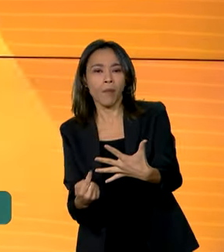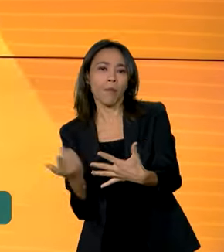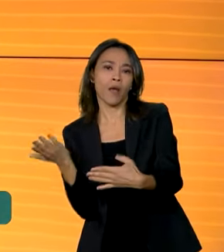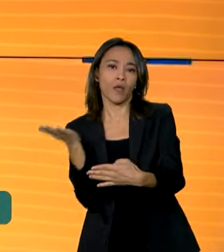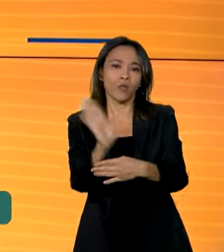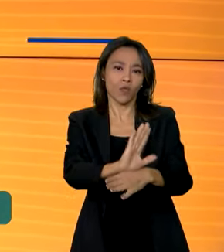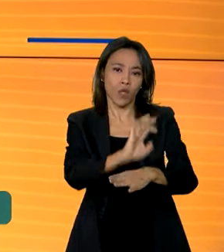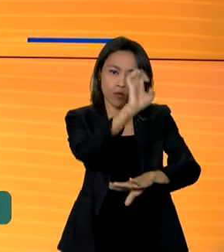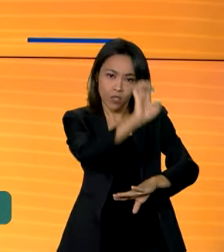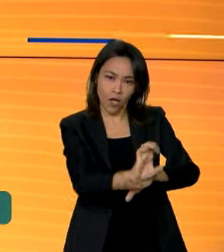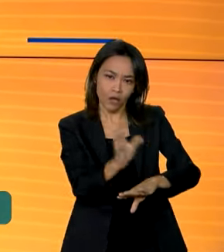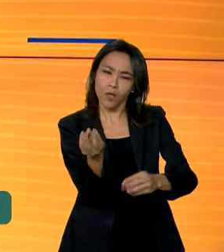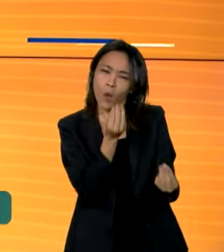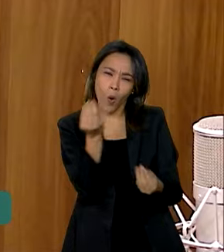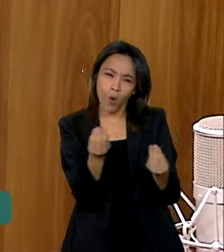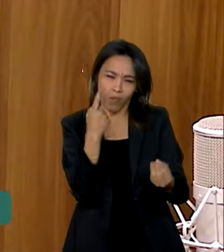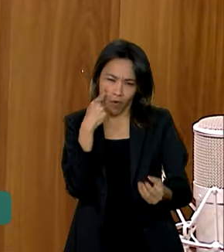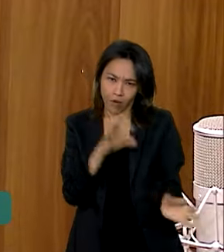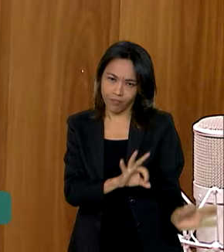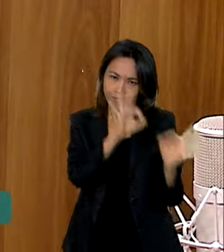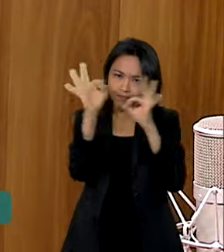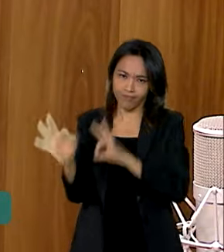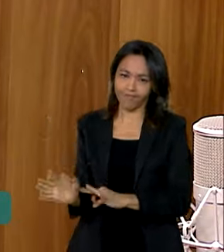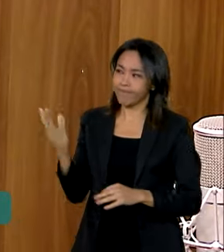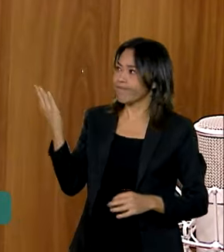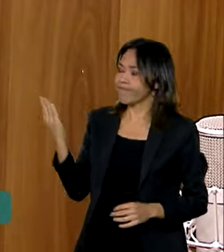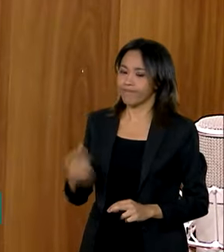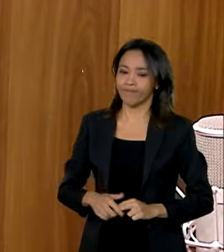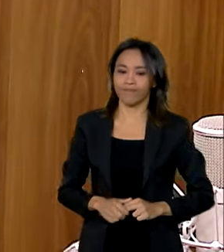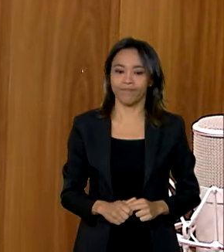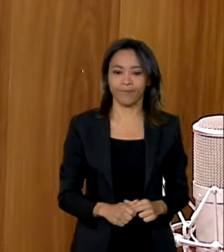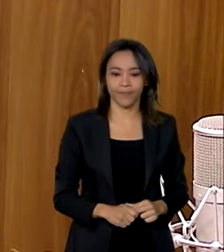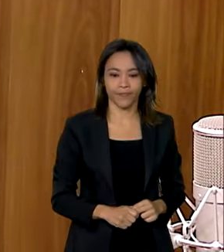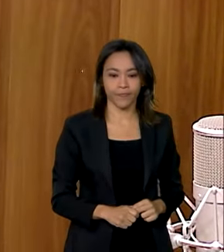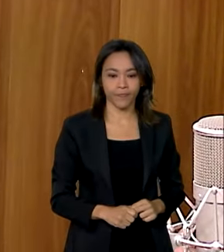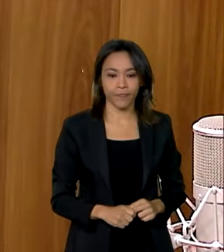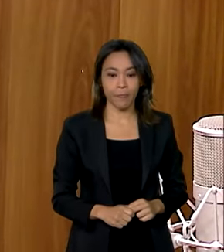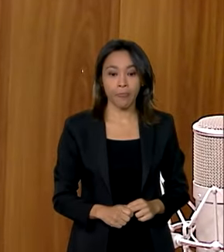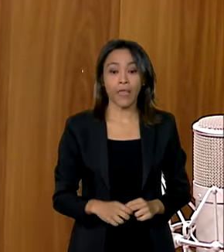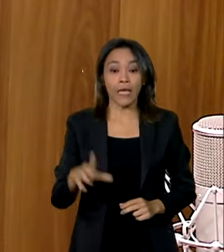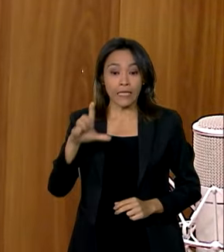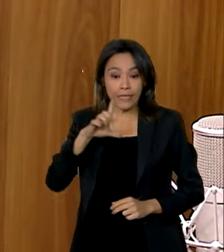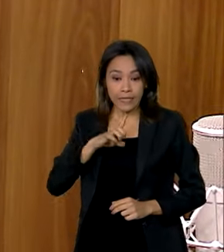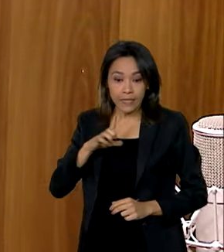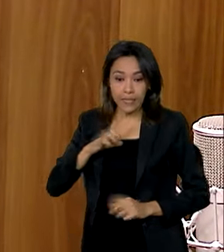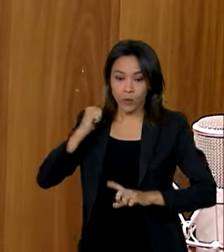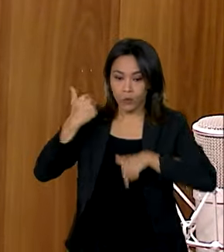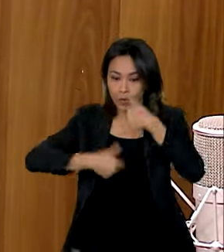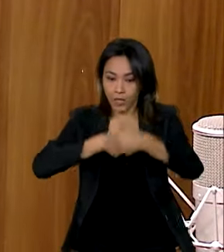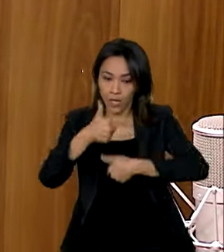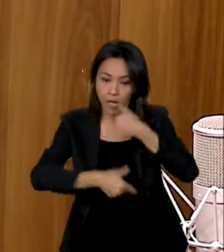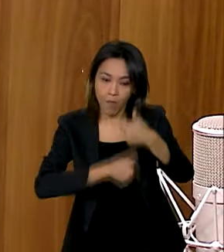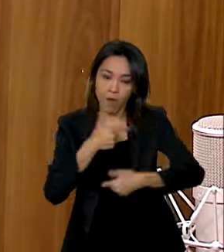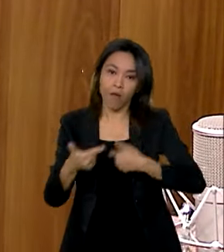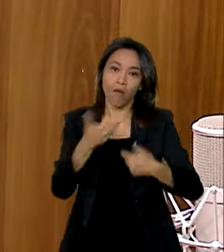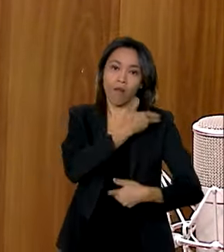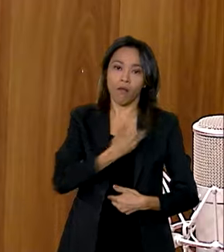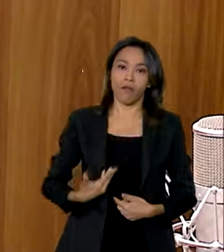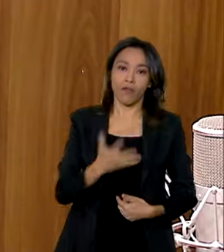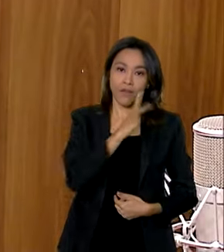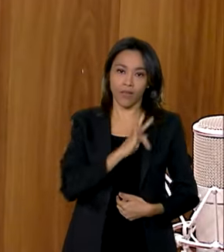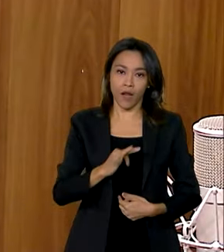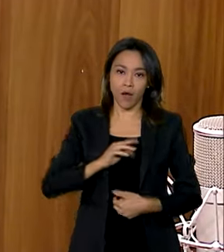trabalho está sendo feito. Vamos ouvir. Há uma mobilização no governo federal, através da defesa civil de várias